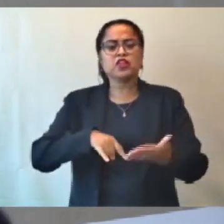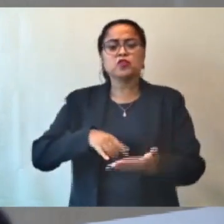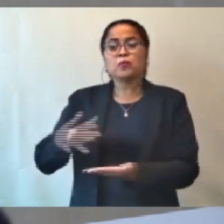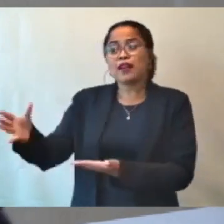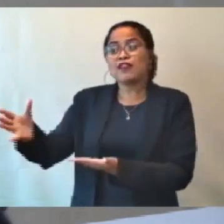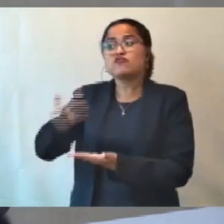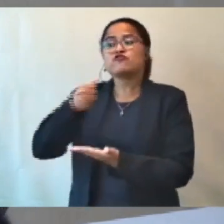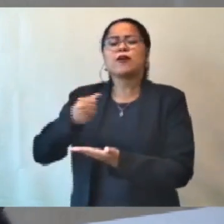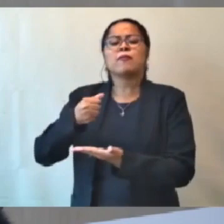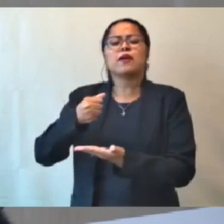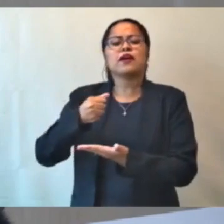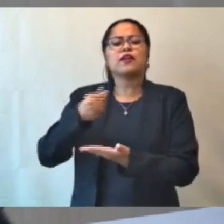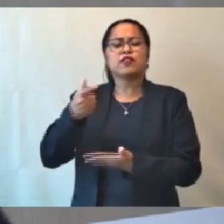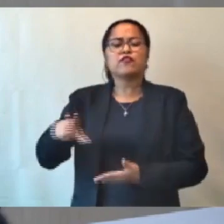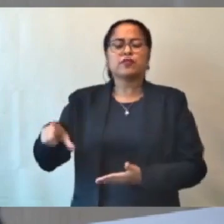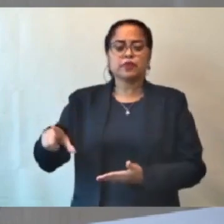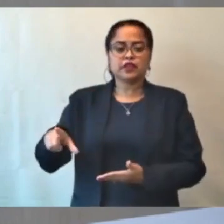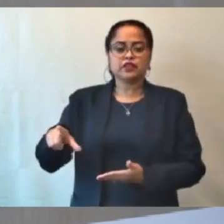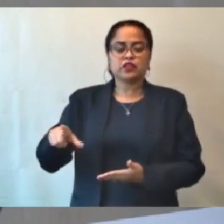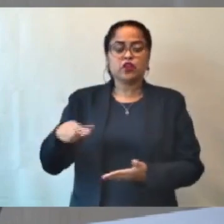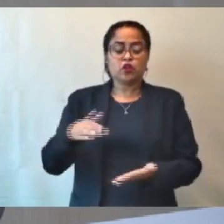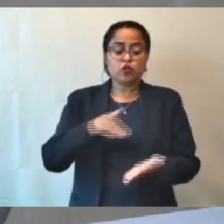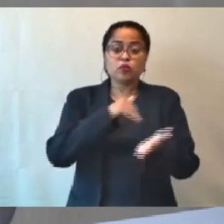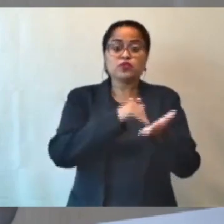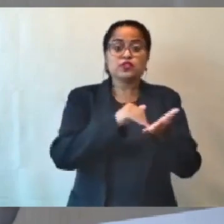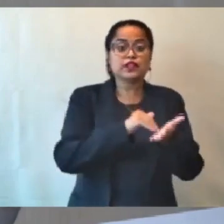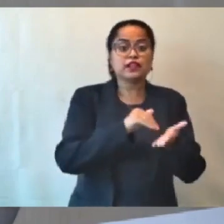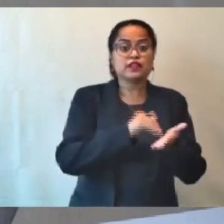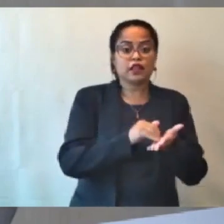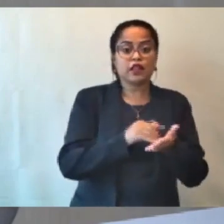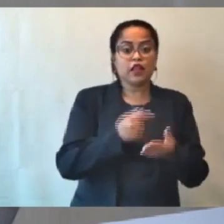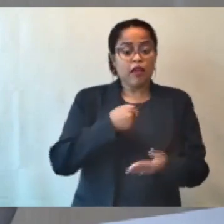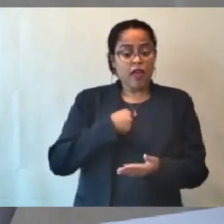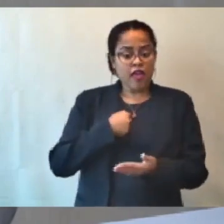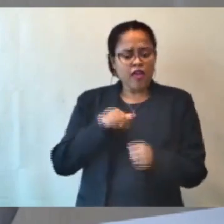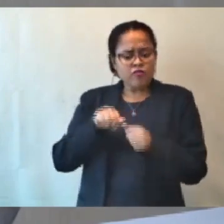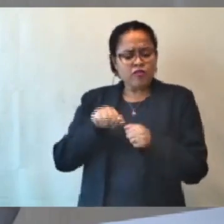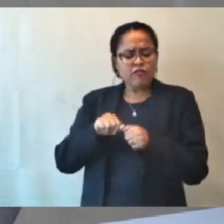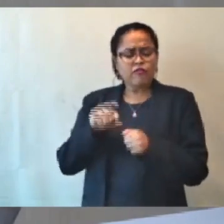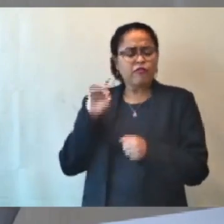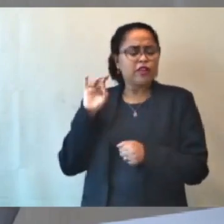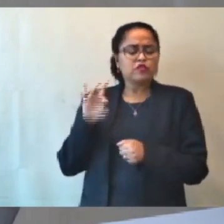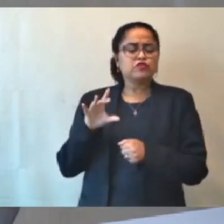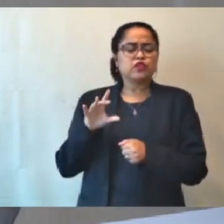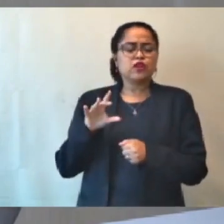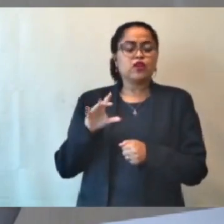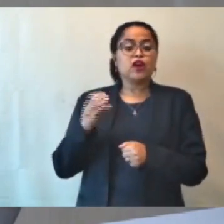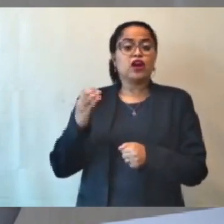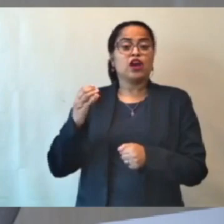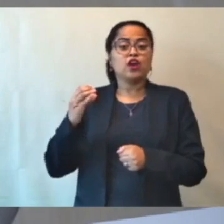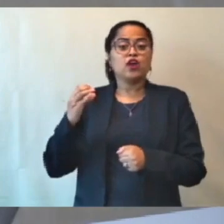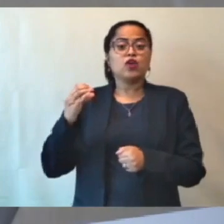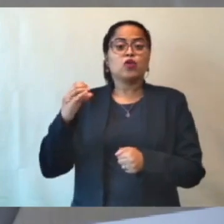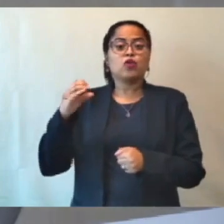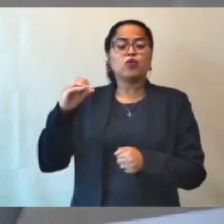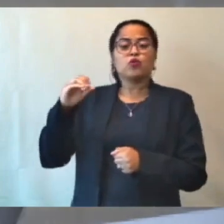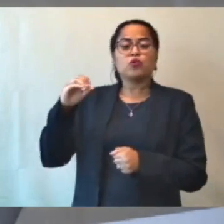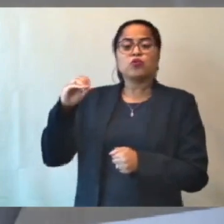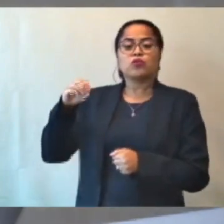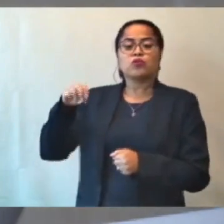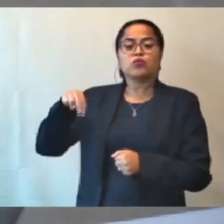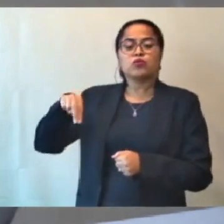secretário, não faço convite, eu faço convocação. Porque se você faz convite ele não comparece. Ele não